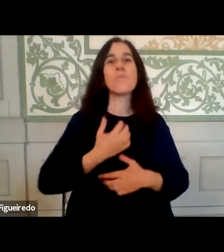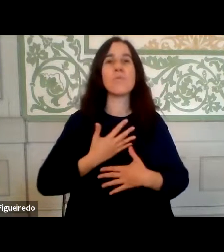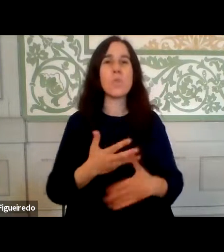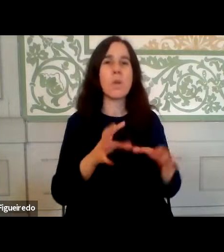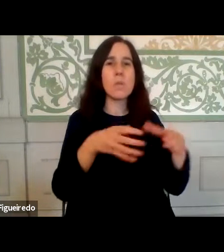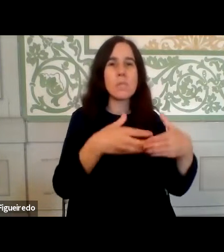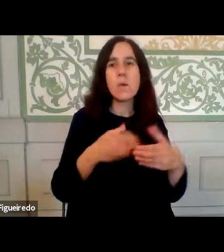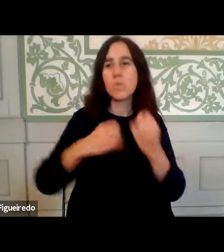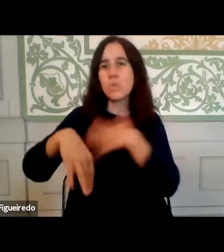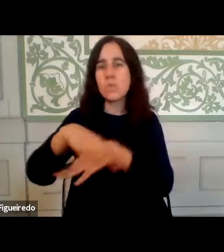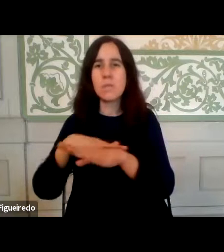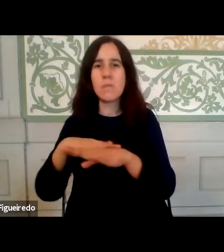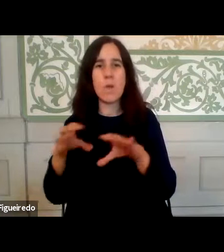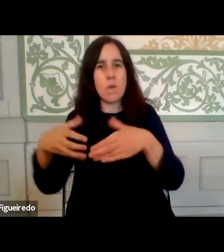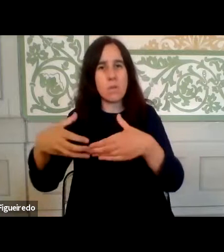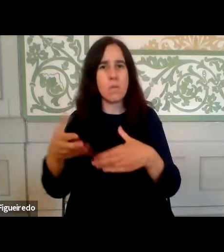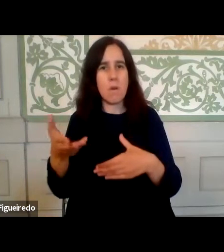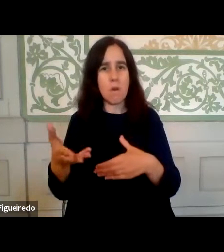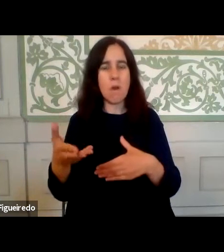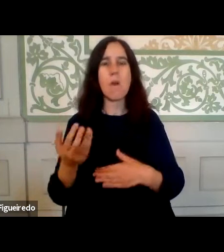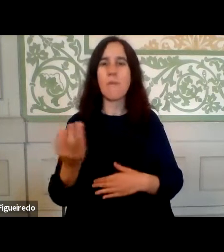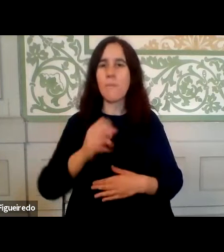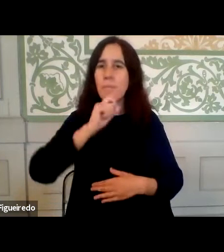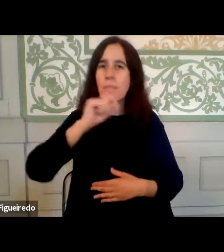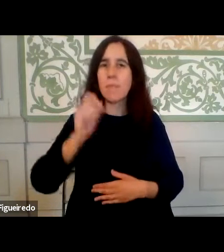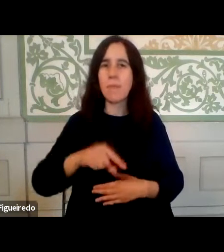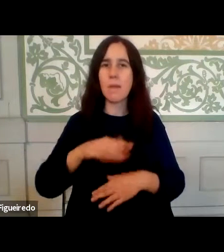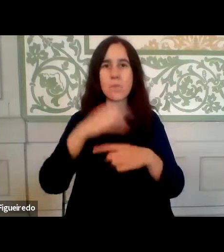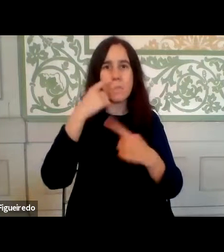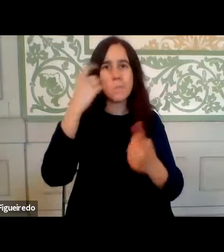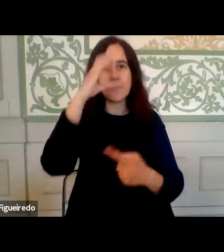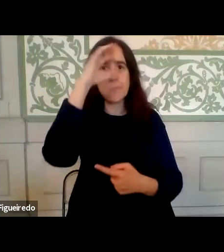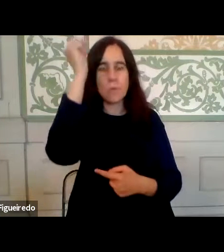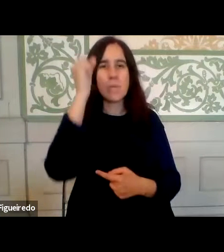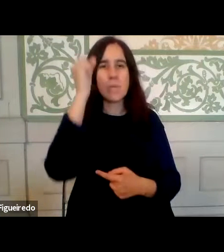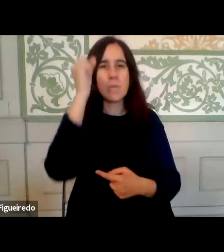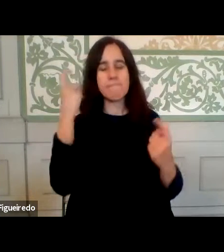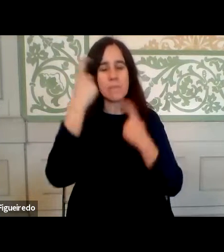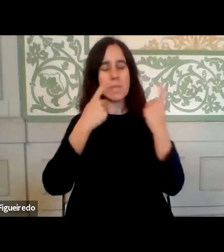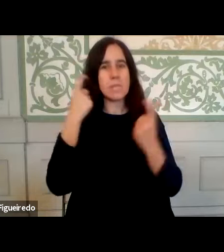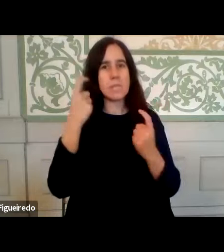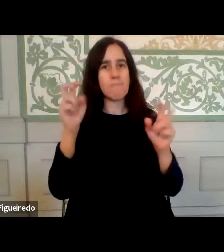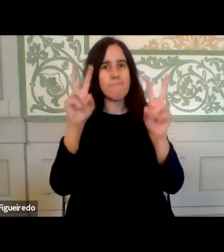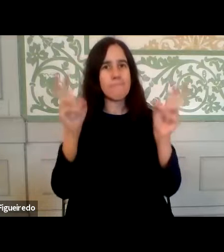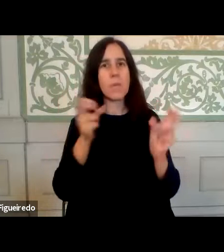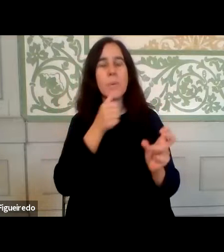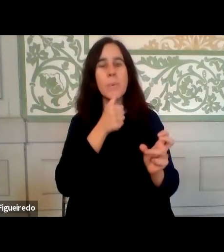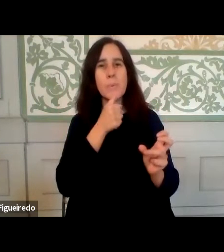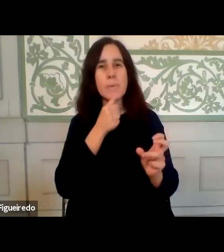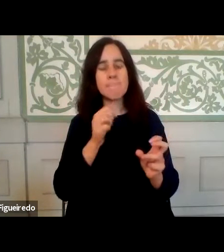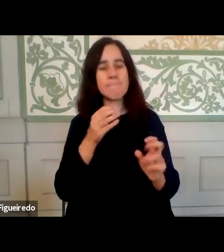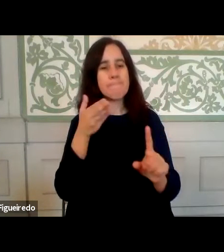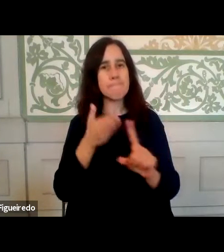organizações da sociedade civil, a capacidade que a Administração Pública teve de refletir sobre as condições que precisa para